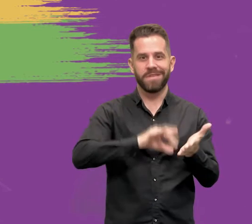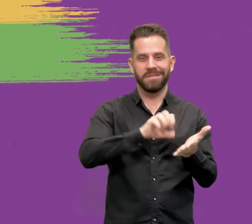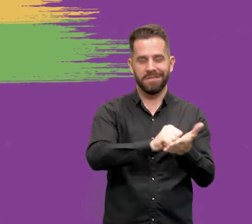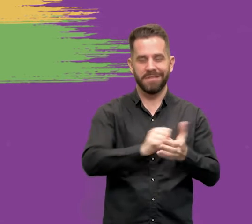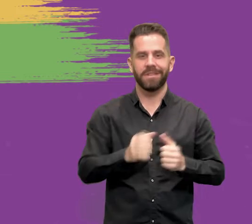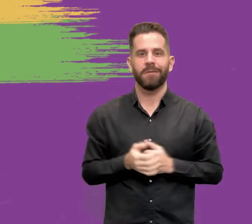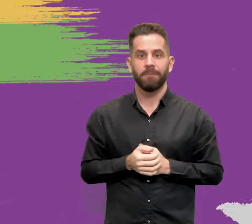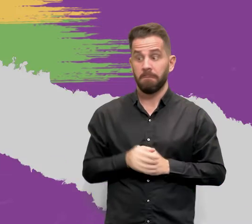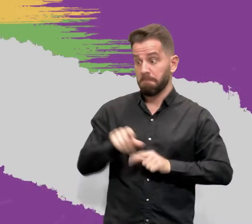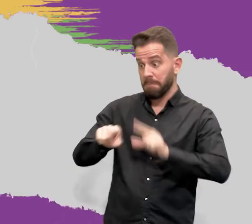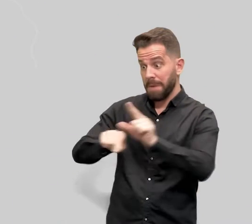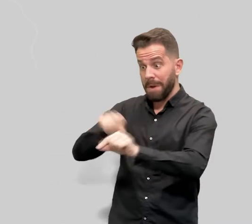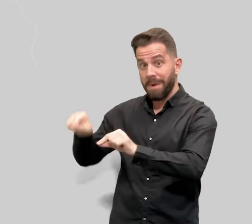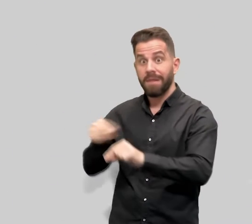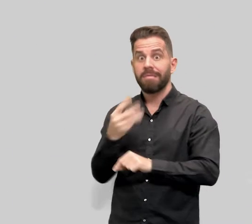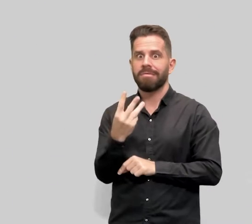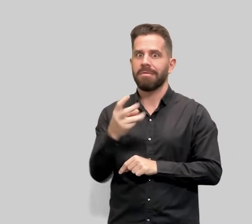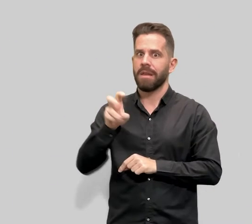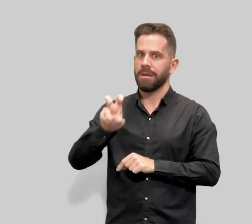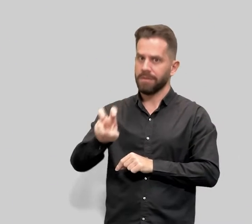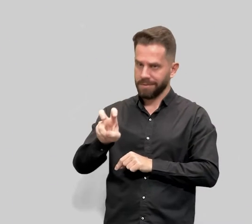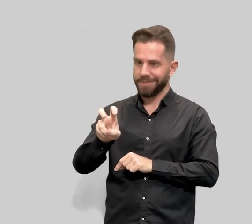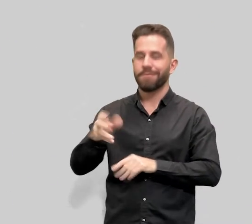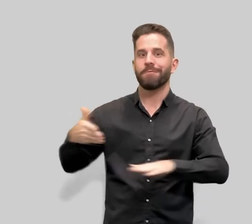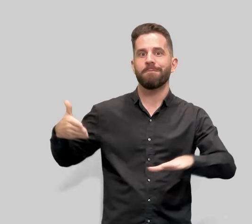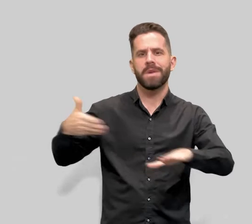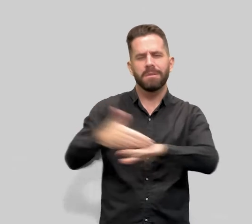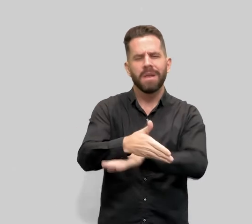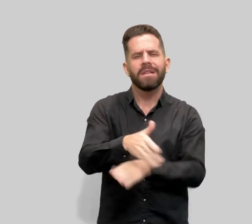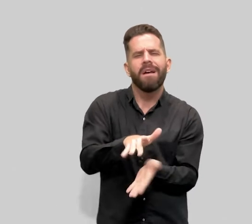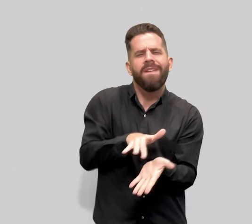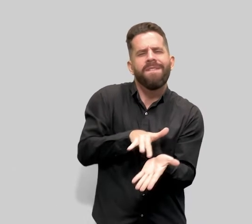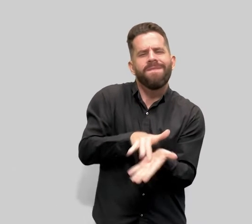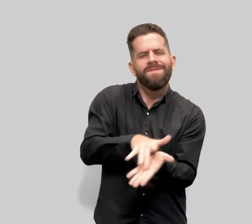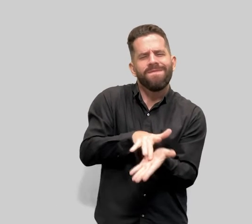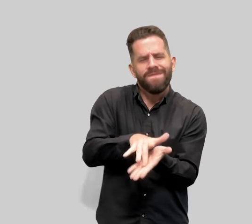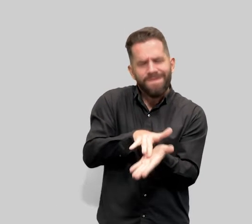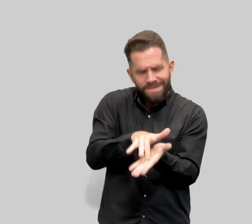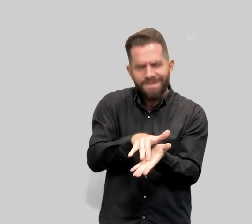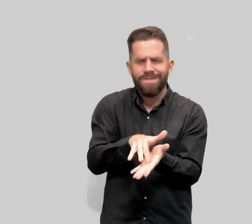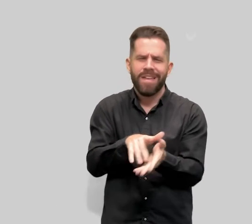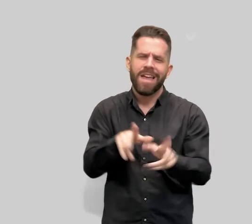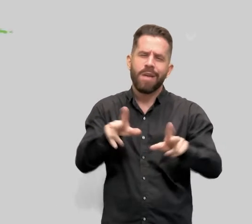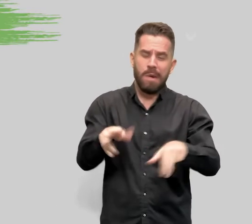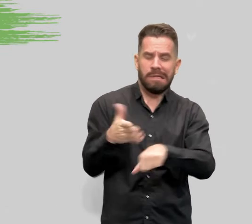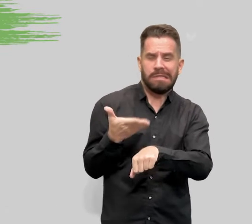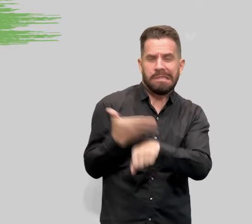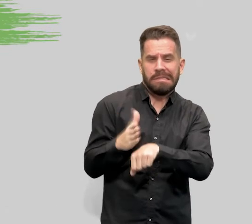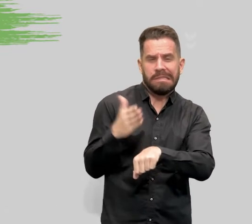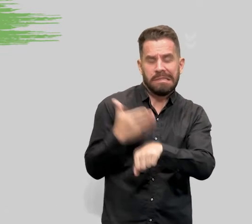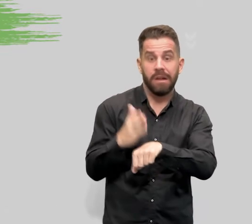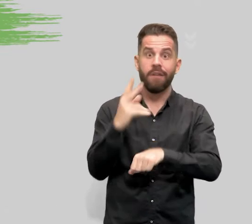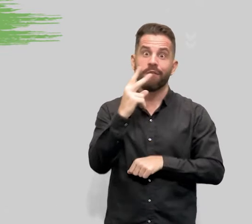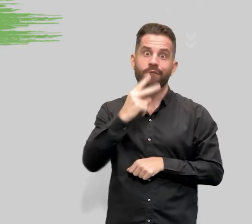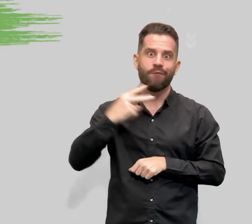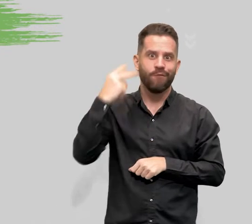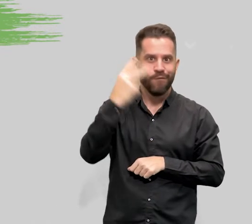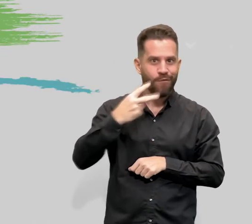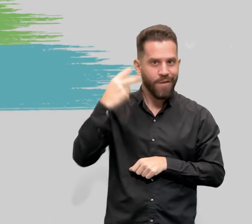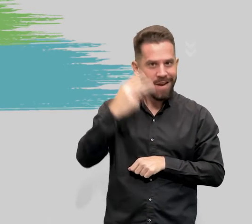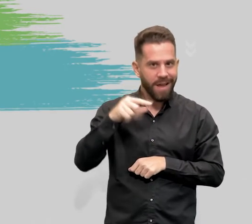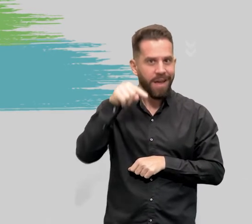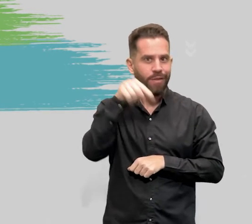inscrições. 35 foram selecionados para participarem da simulação parlamentar, simulando o papel de